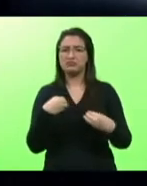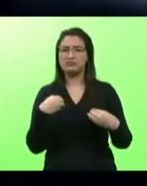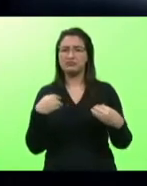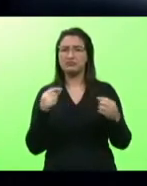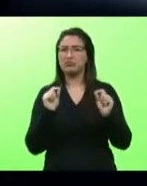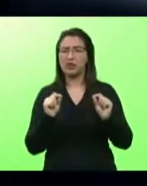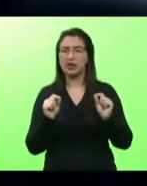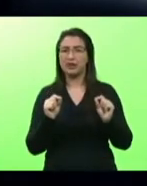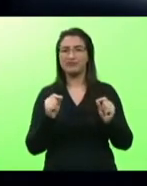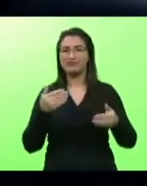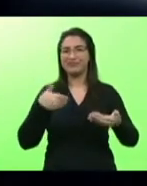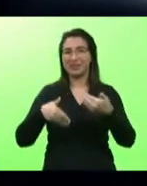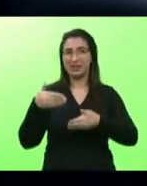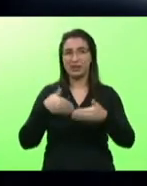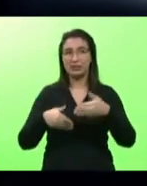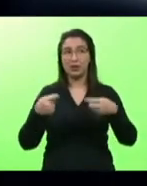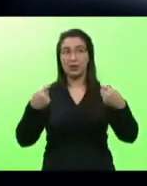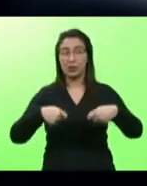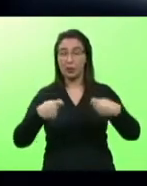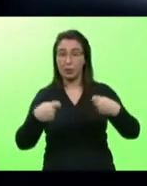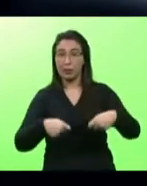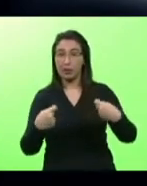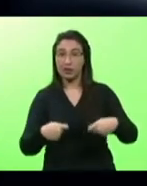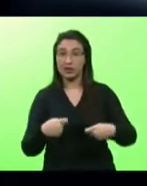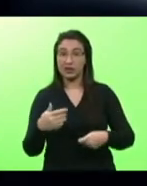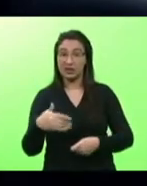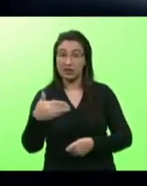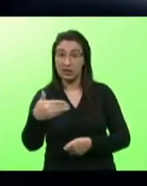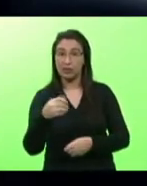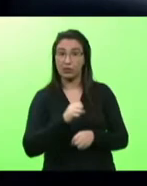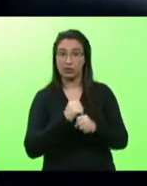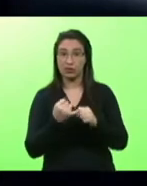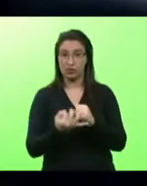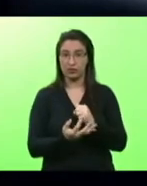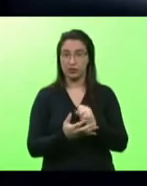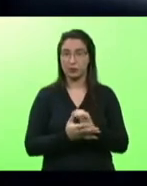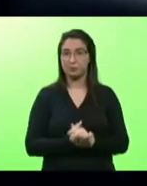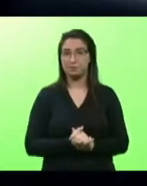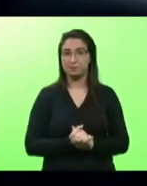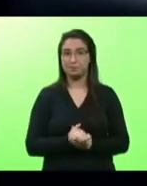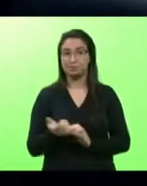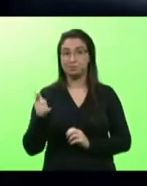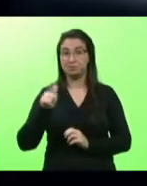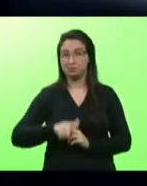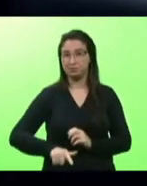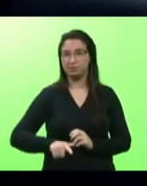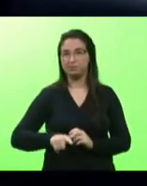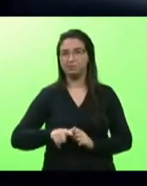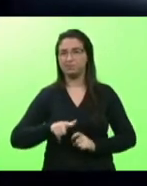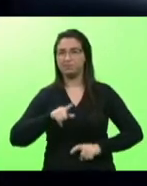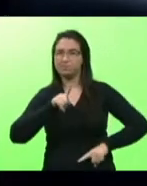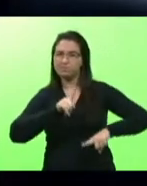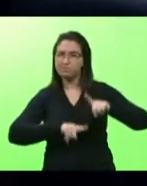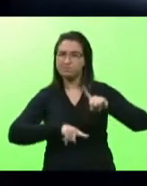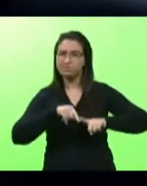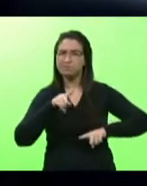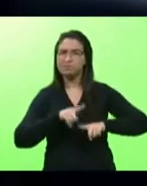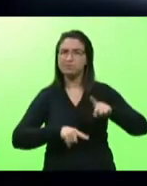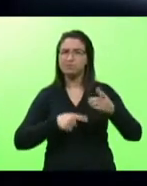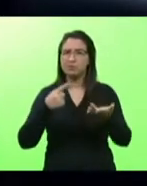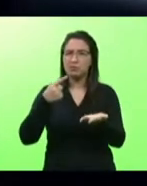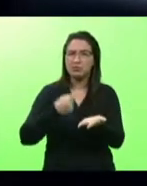tratamentos que são necessários do pós-covid e também essa articulação agora a nível nacional da